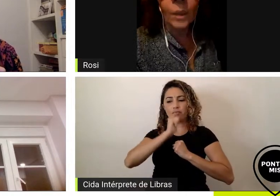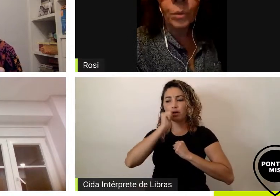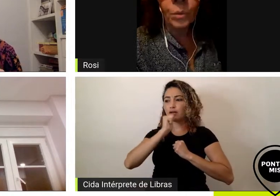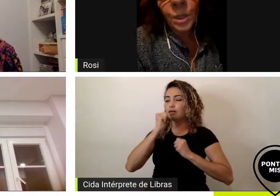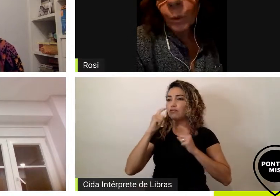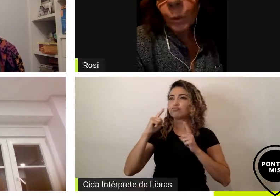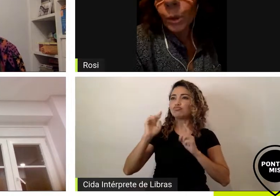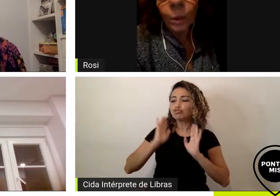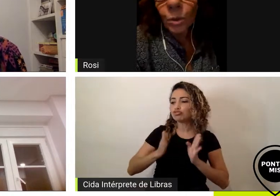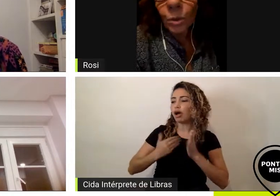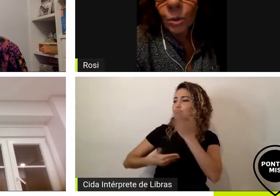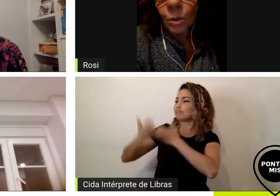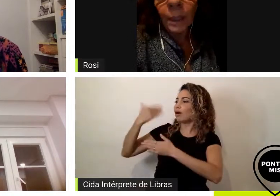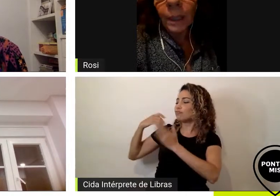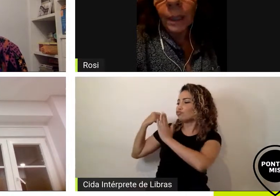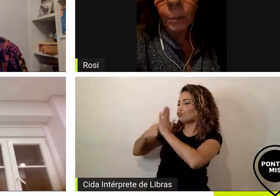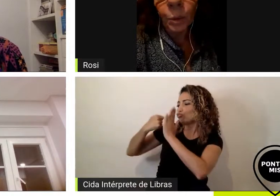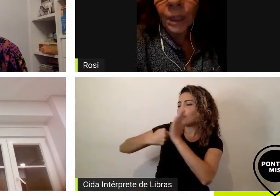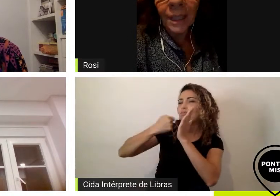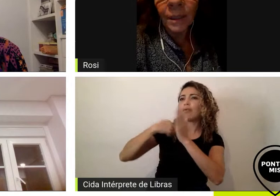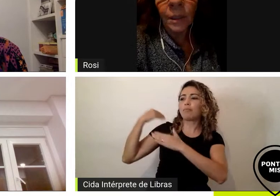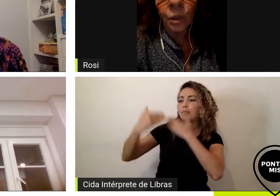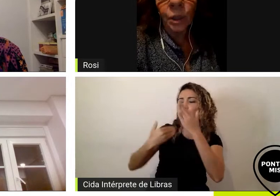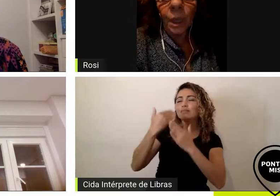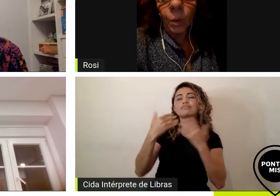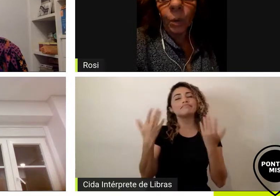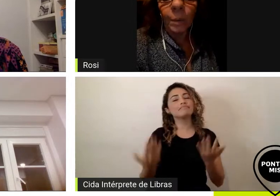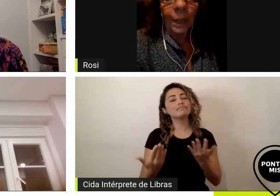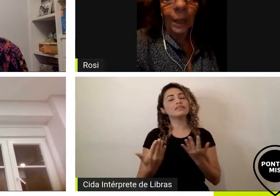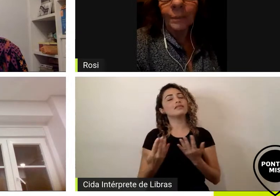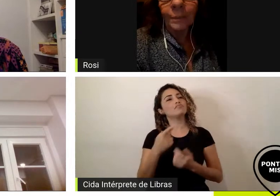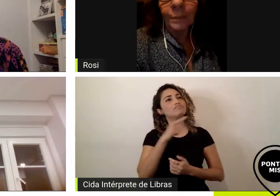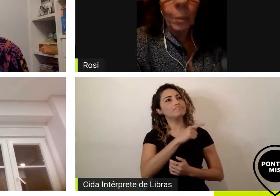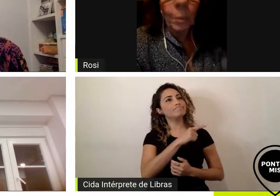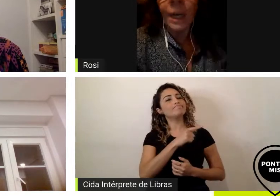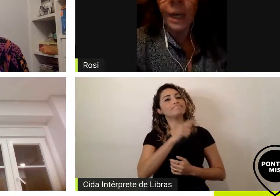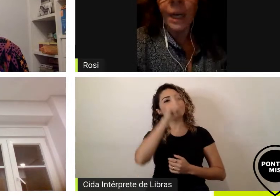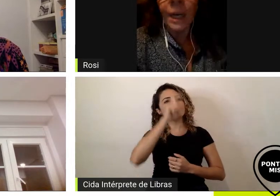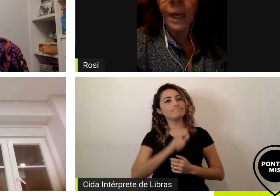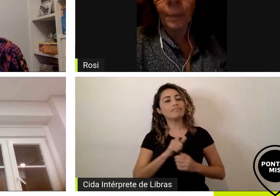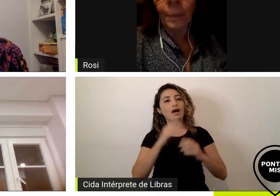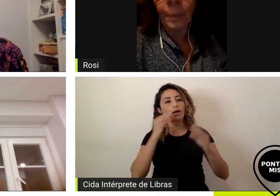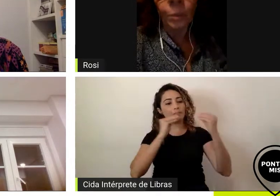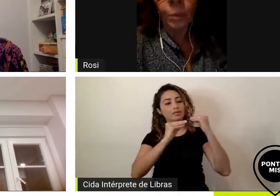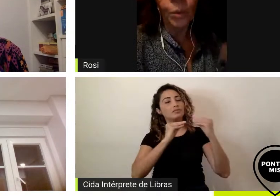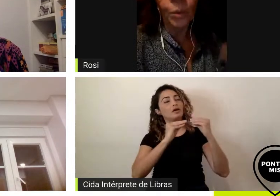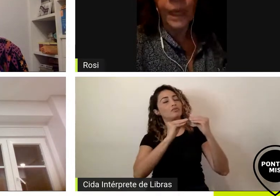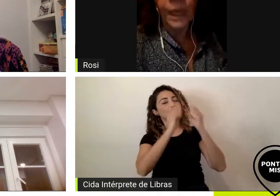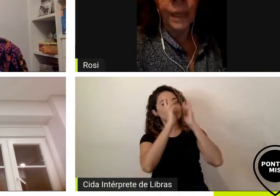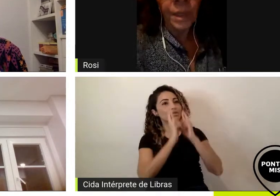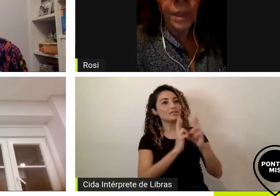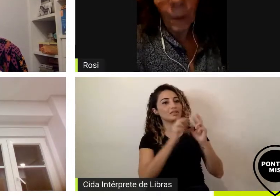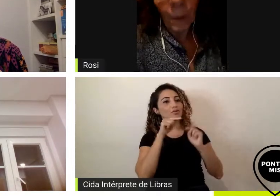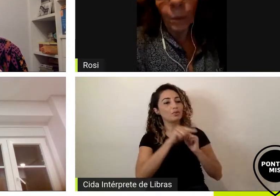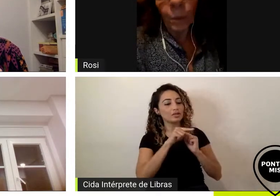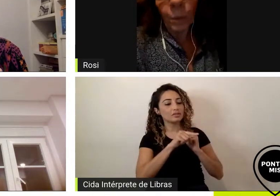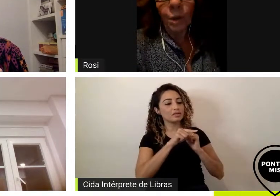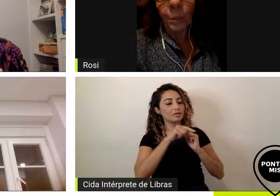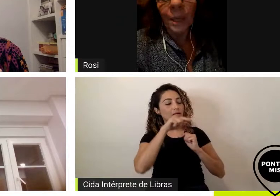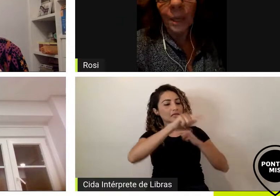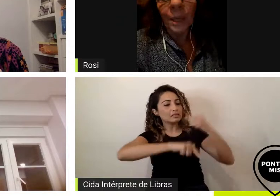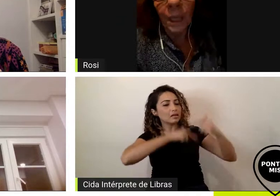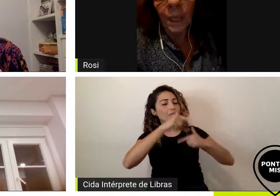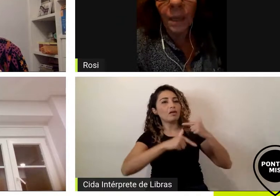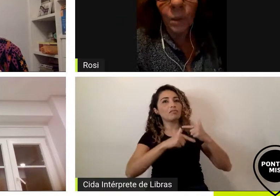eu respeito muito acho que é uma é muito interessante o trabalho que a Morgana representa para todo mundo e